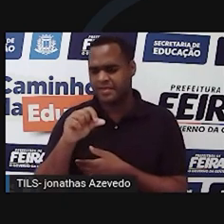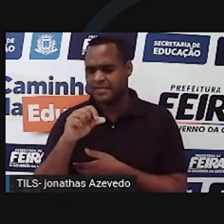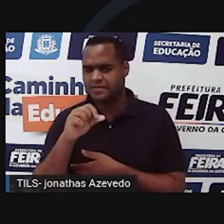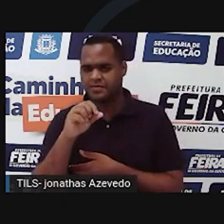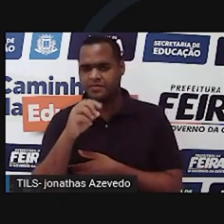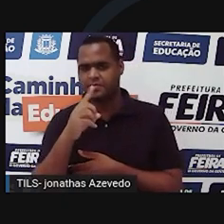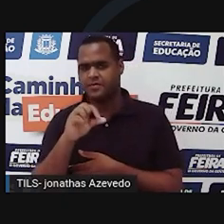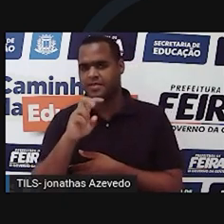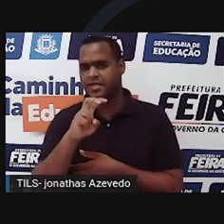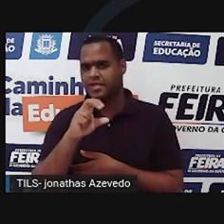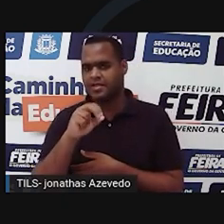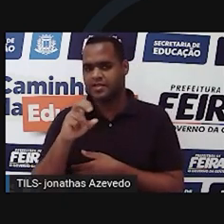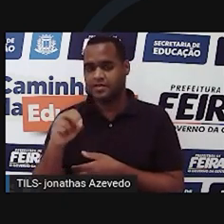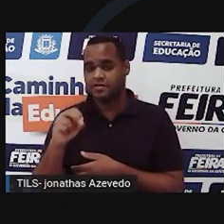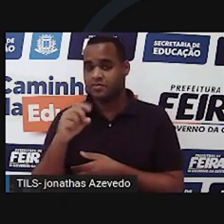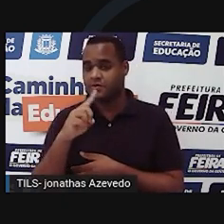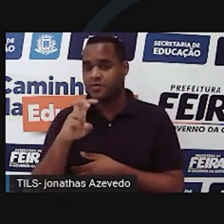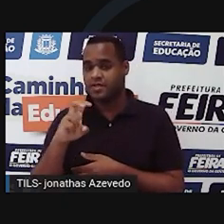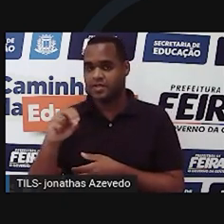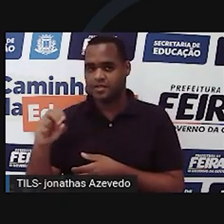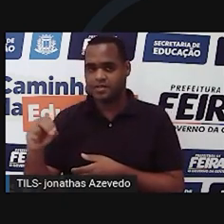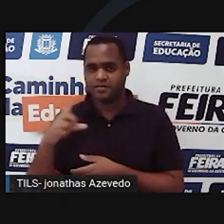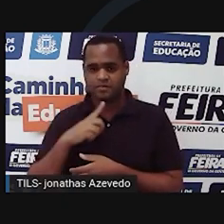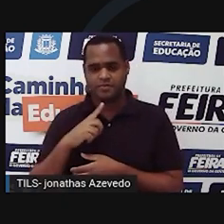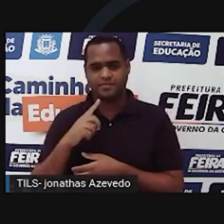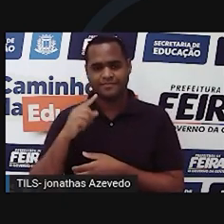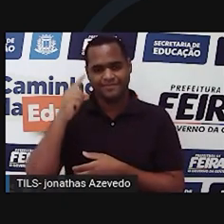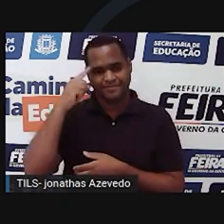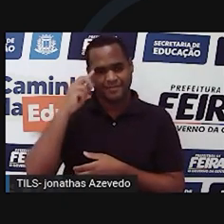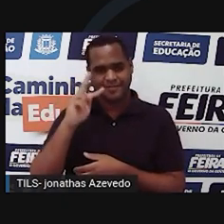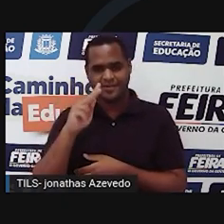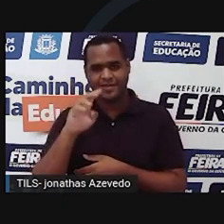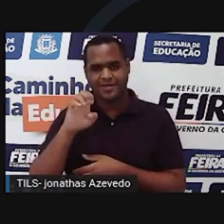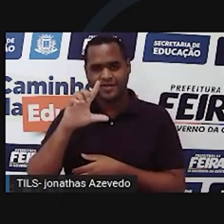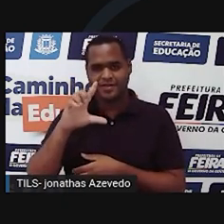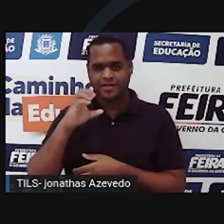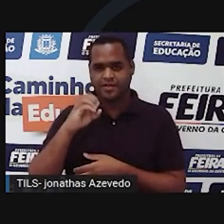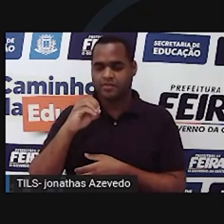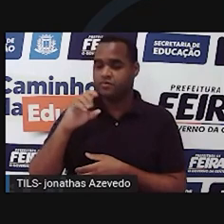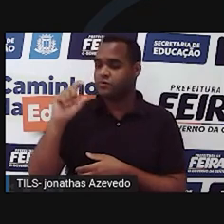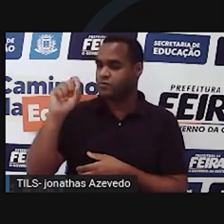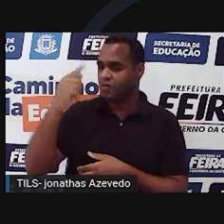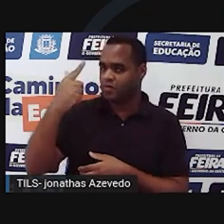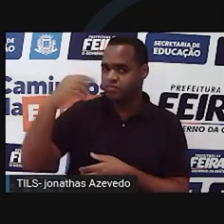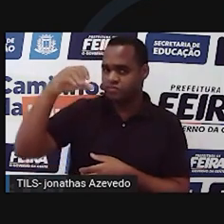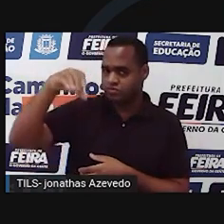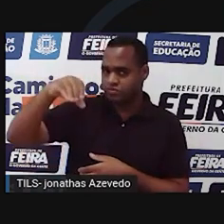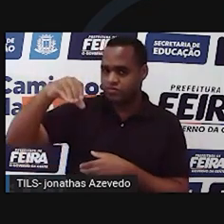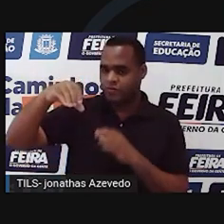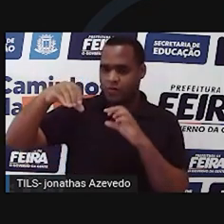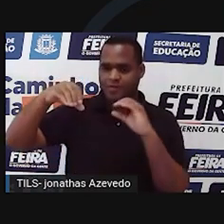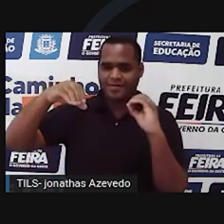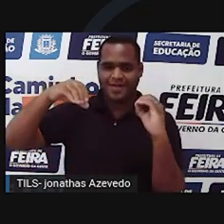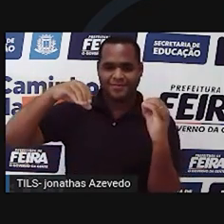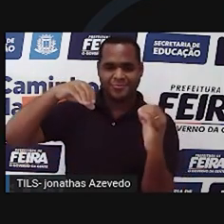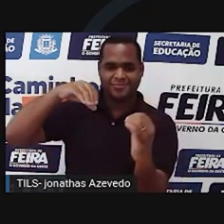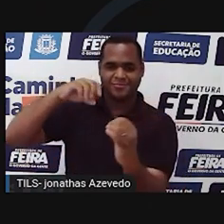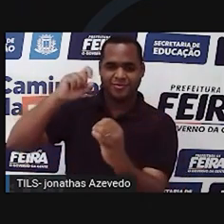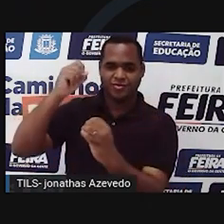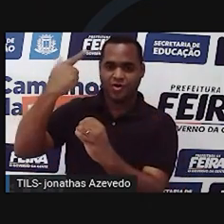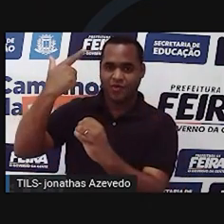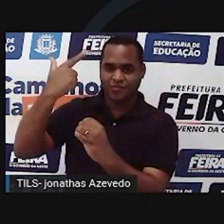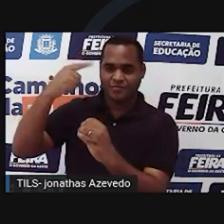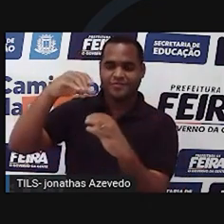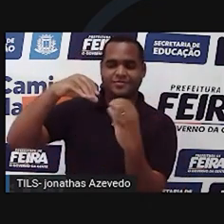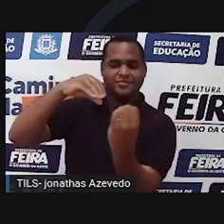que era um polonês que defendia o sistema heliocêntrico. Isso é, o Sol estava no centro e os planetas é que o orbitavam.